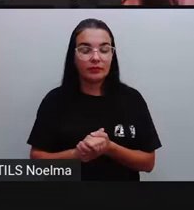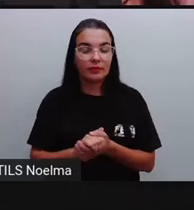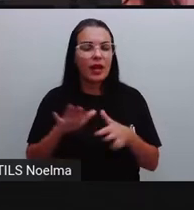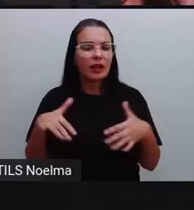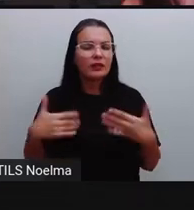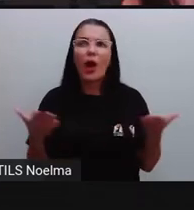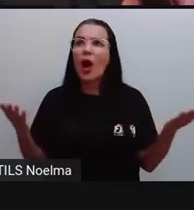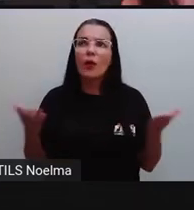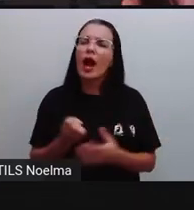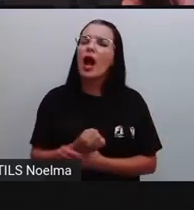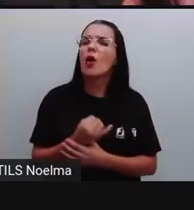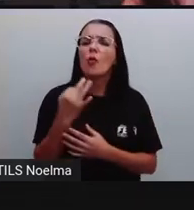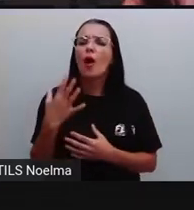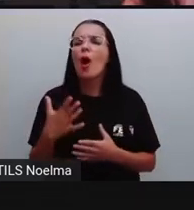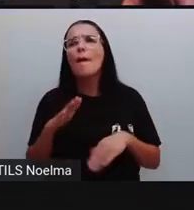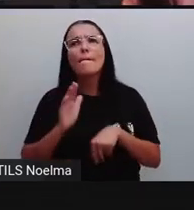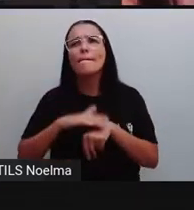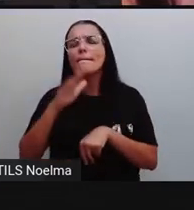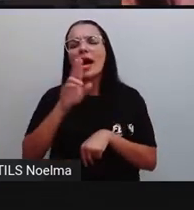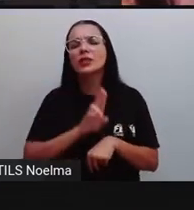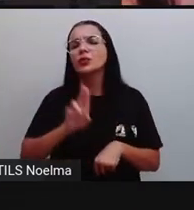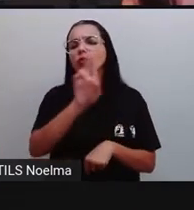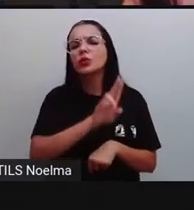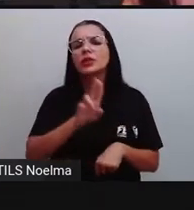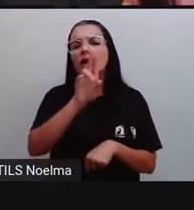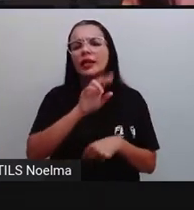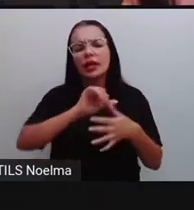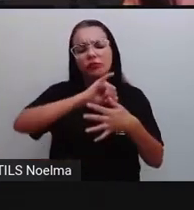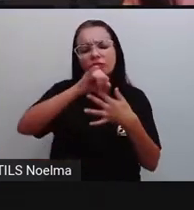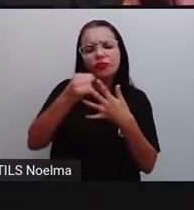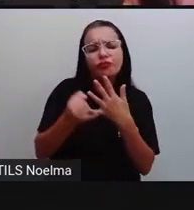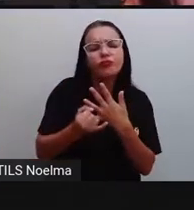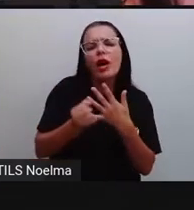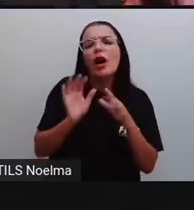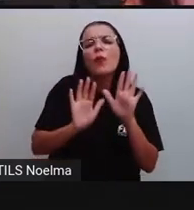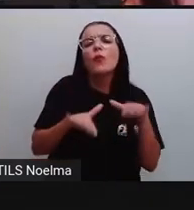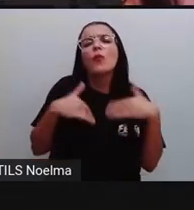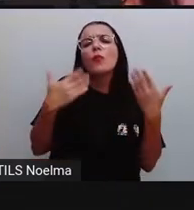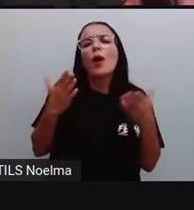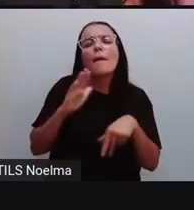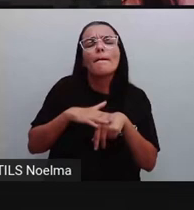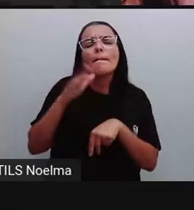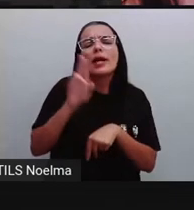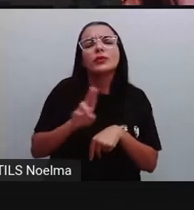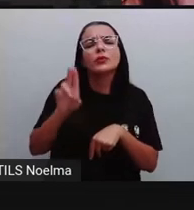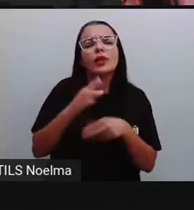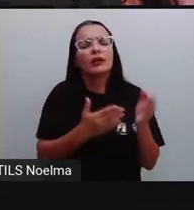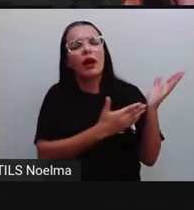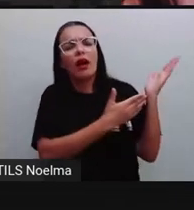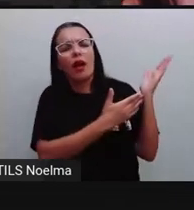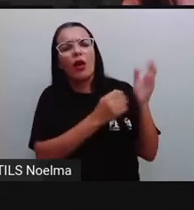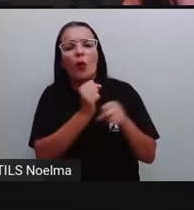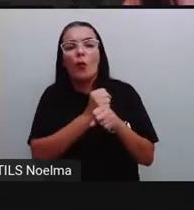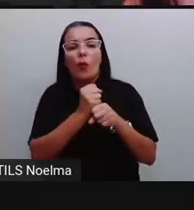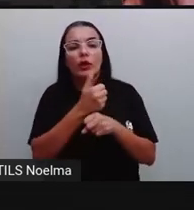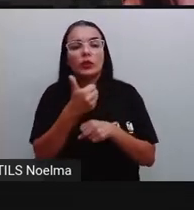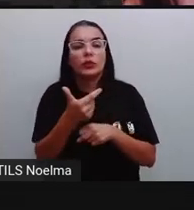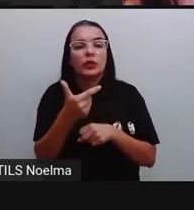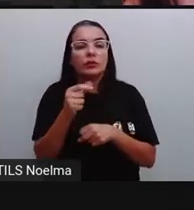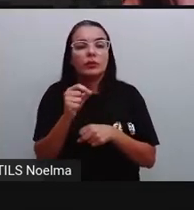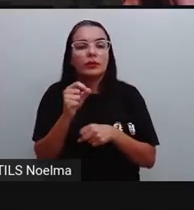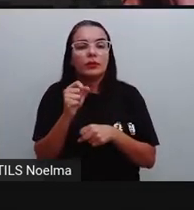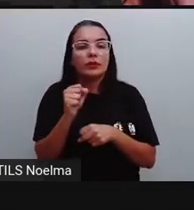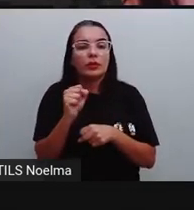E aí, qual foi a rede social mais popular em 2018? Pelo que a gente pôde observar aqui neste gráfico, qual a